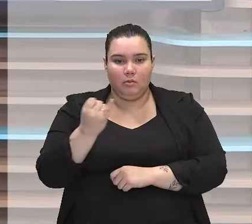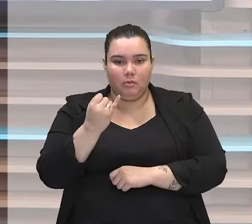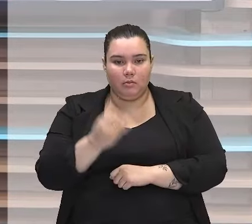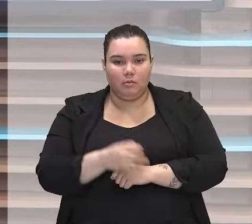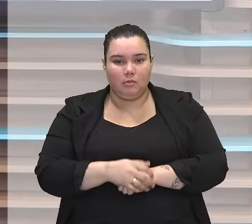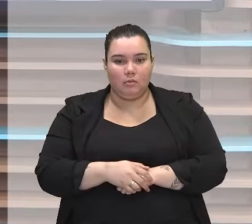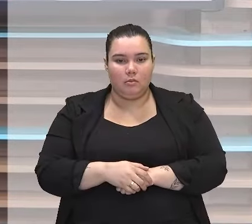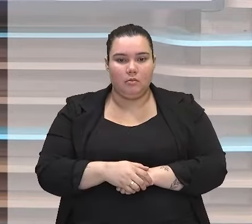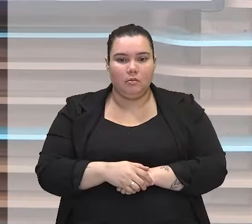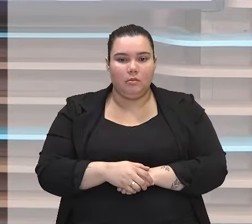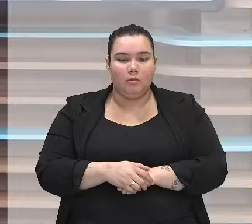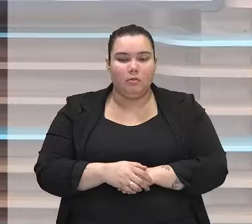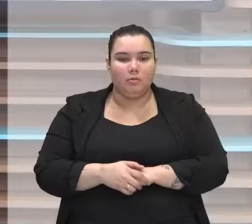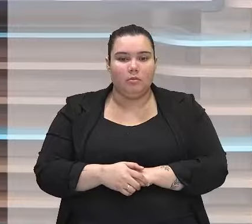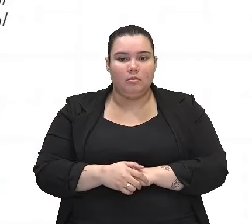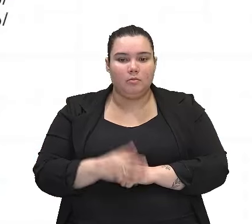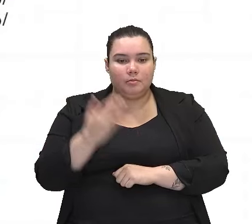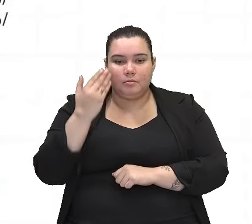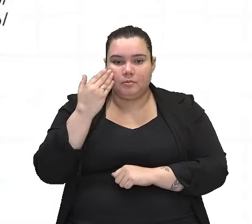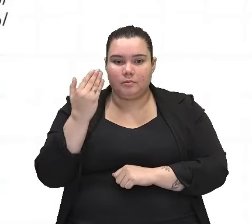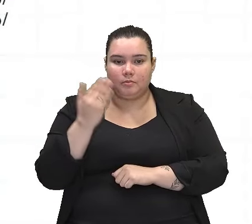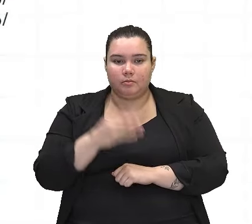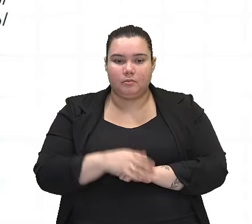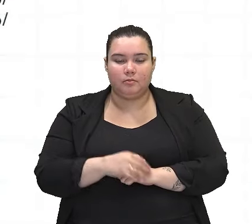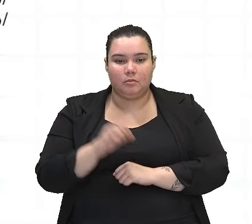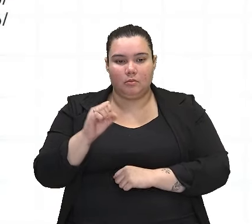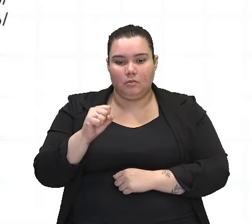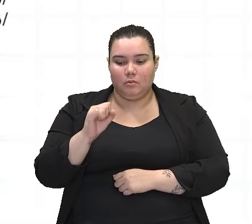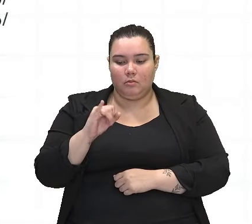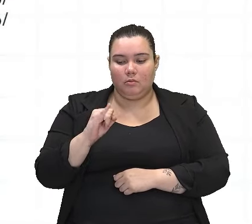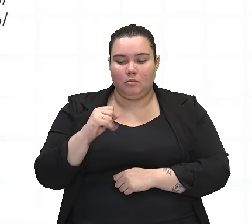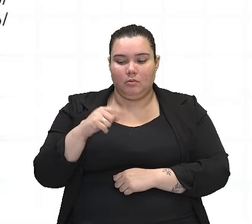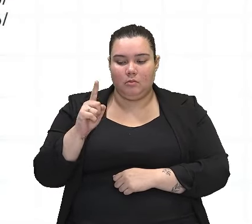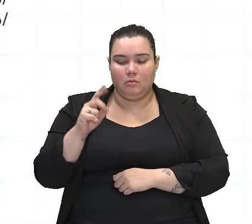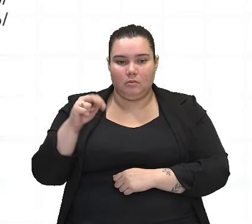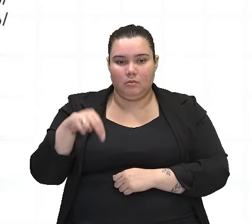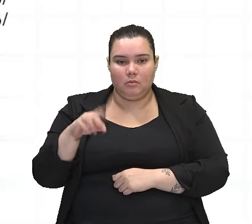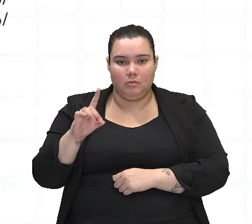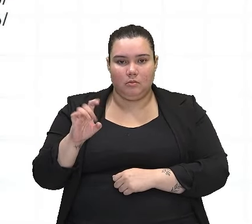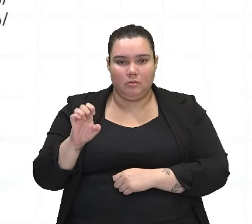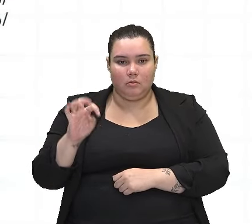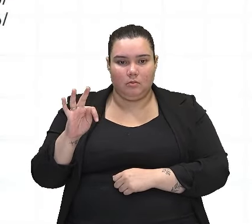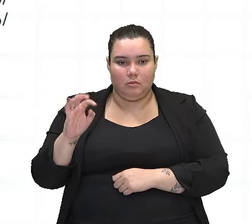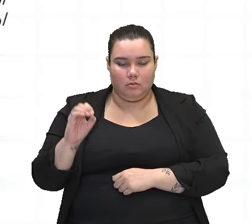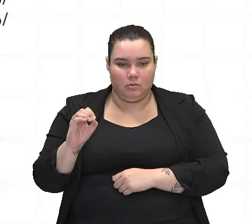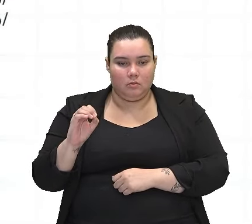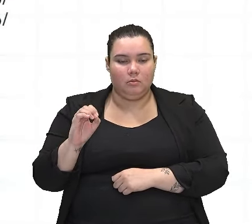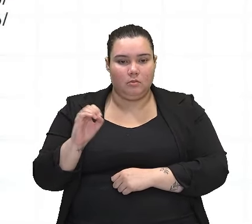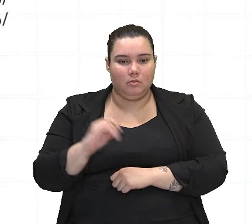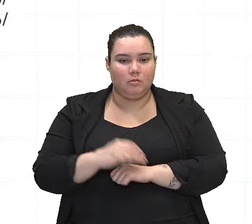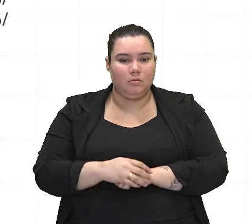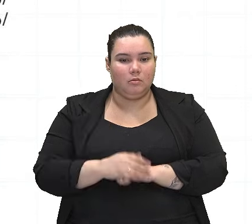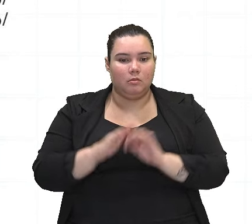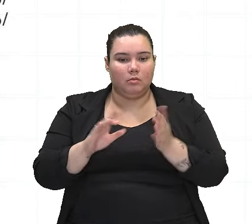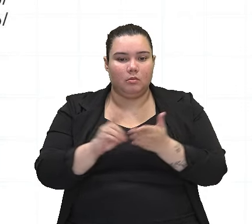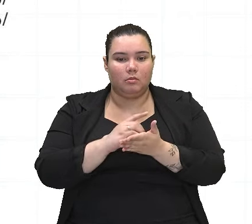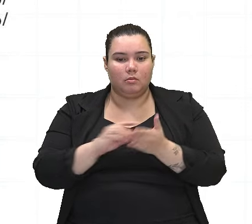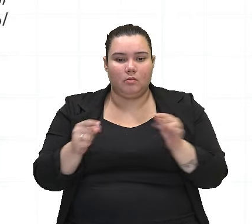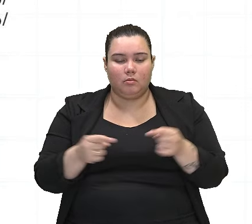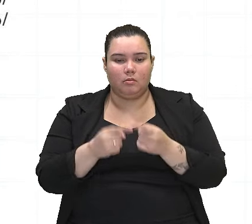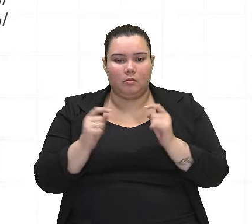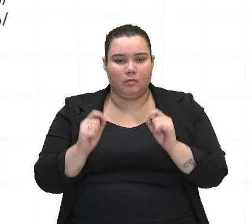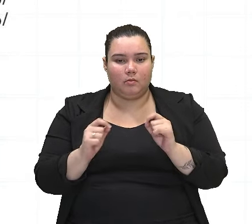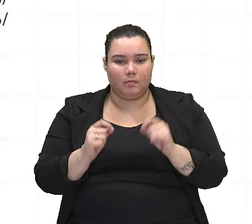exatamente o síndeto. Então, vamos lá? O é o síndeto? Olha só, de acordo com o dicionário, gente, o síndeto